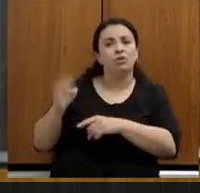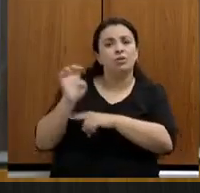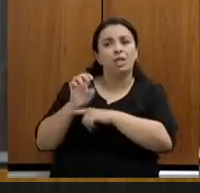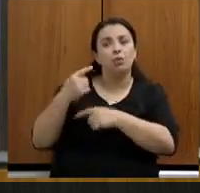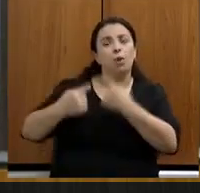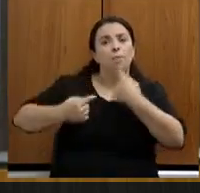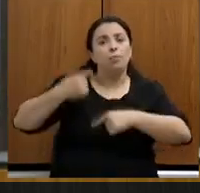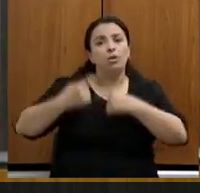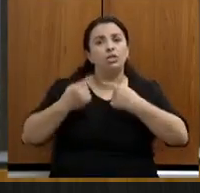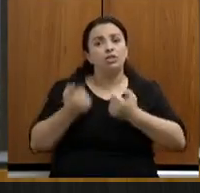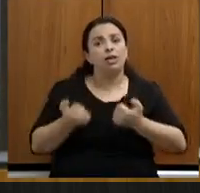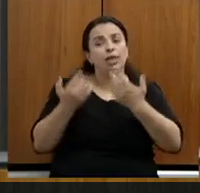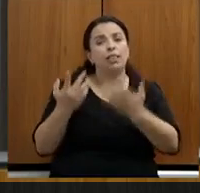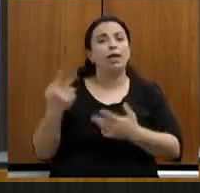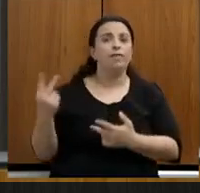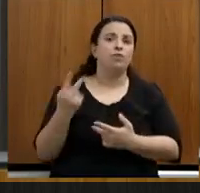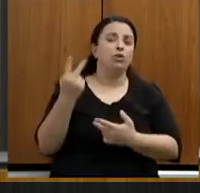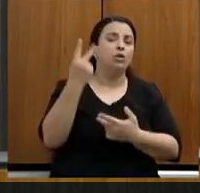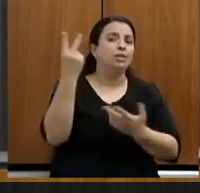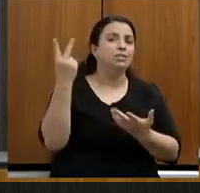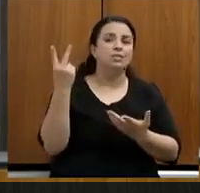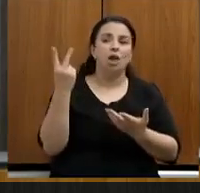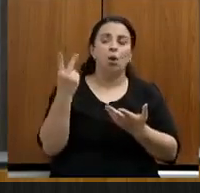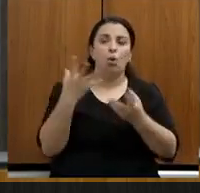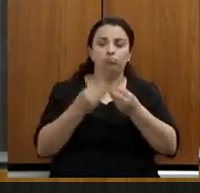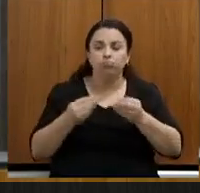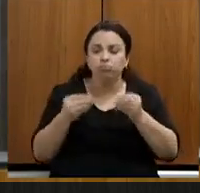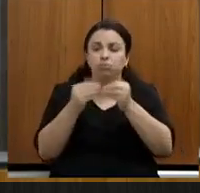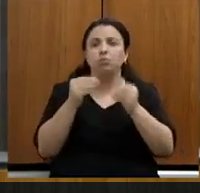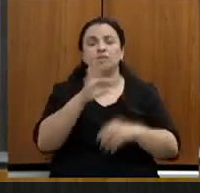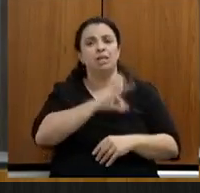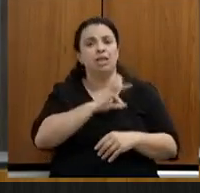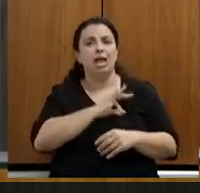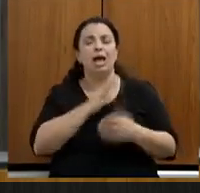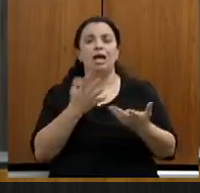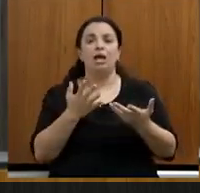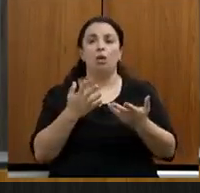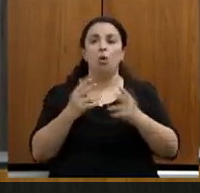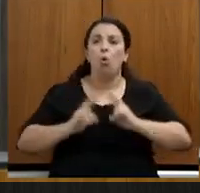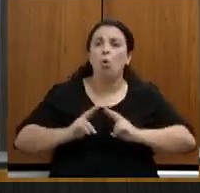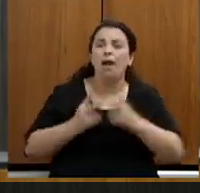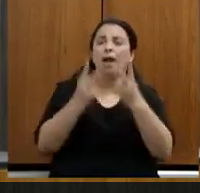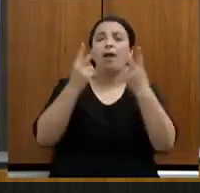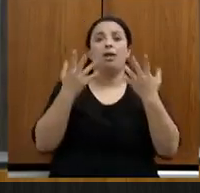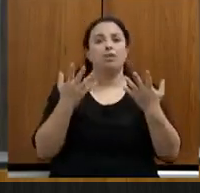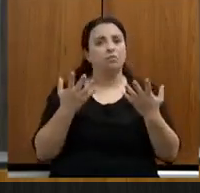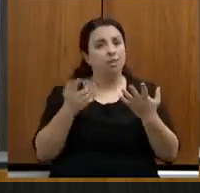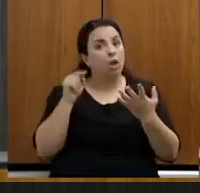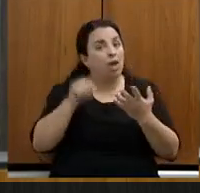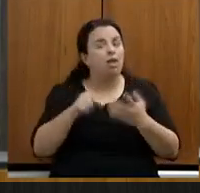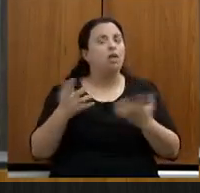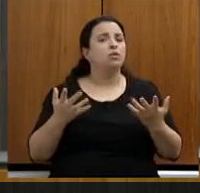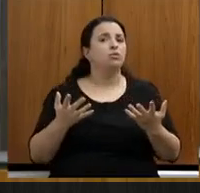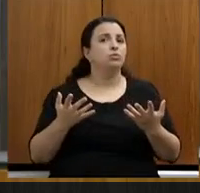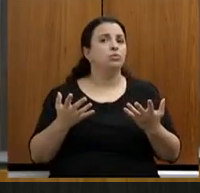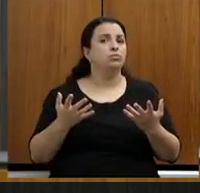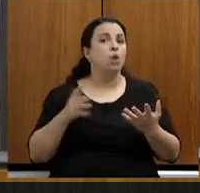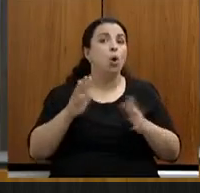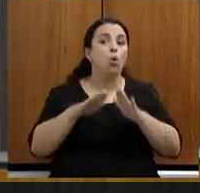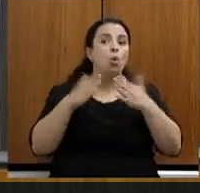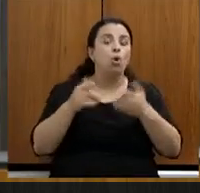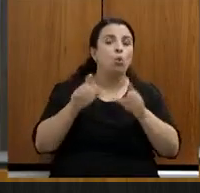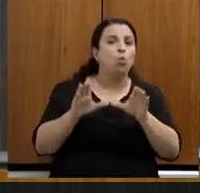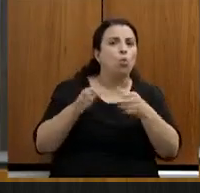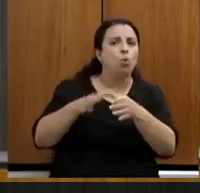trazer valorização, recomposição salarial, perdas, carreira. Então, é disso que se trata. Quando uma categoria